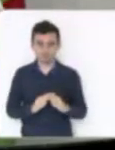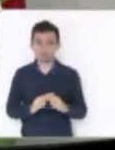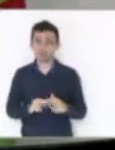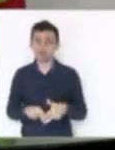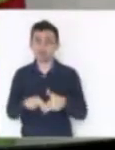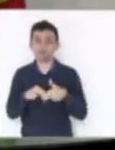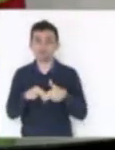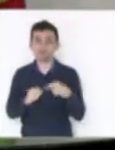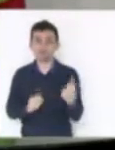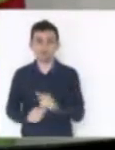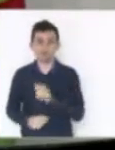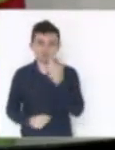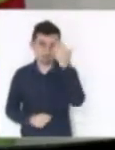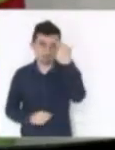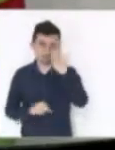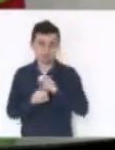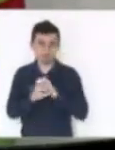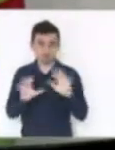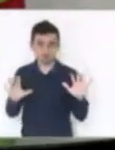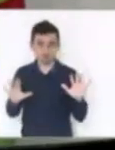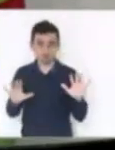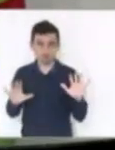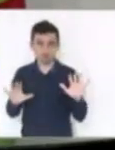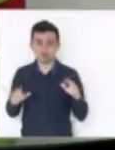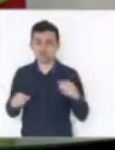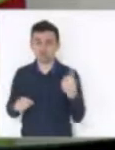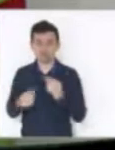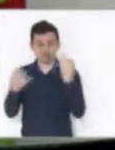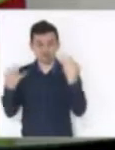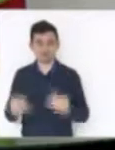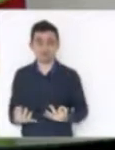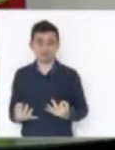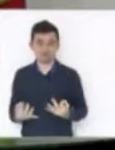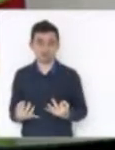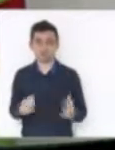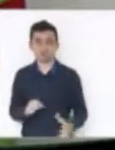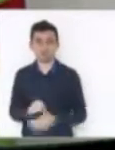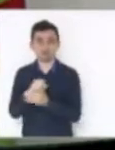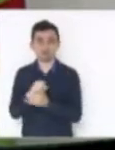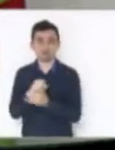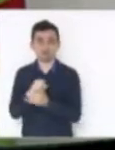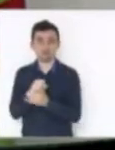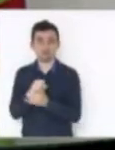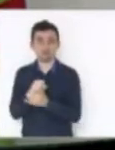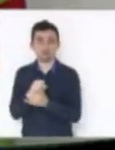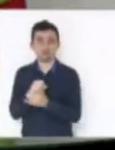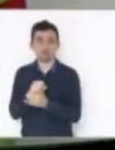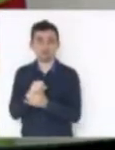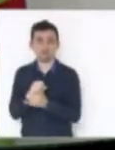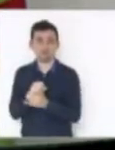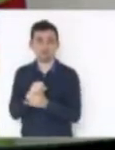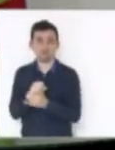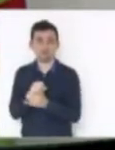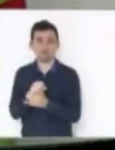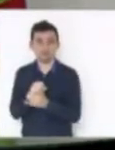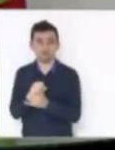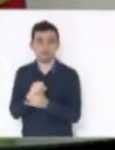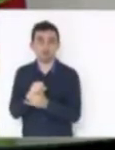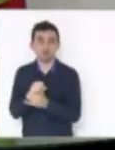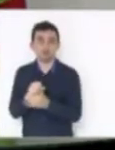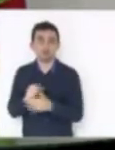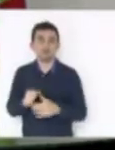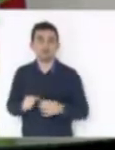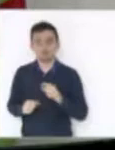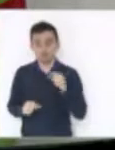entender que nós precisamos ser justos e garantir a isonomia é que, na